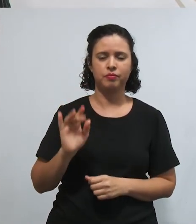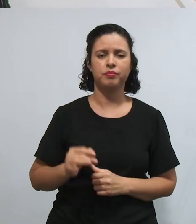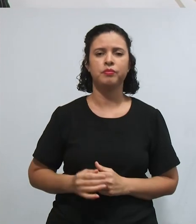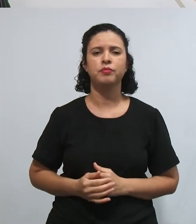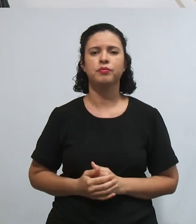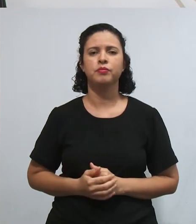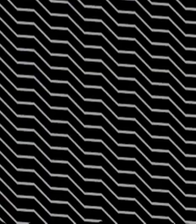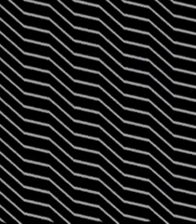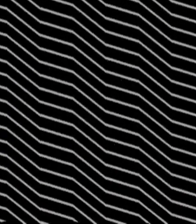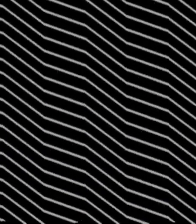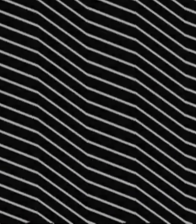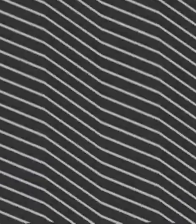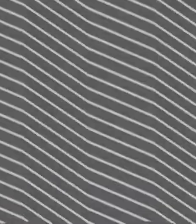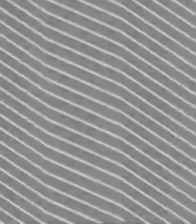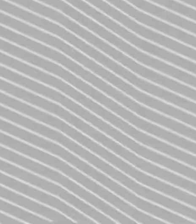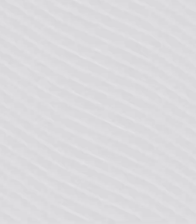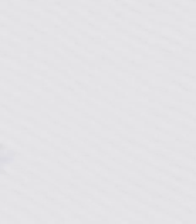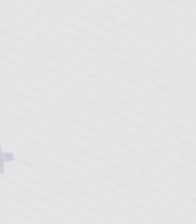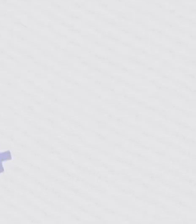próxima!